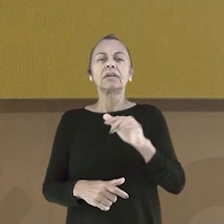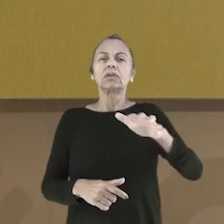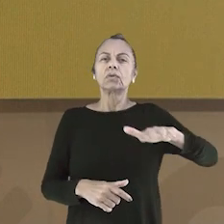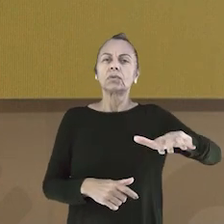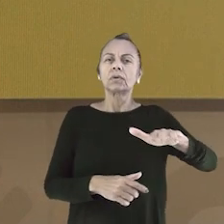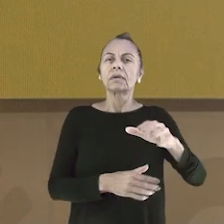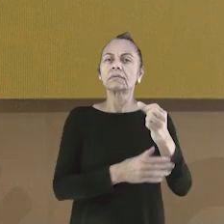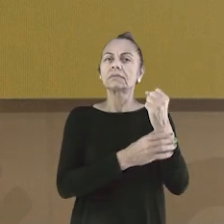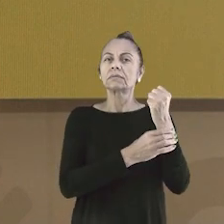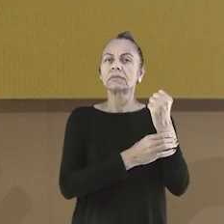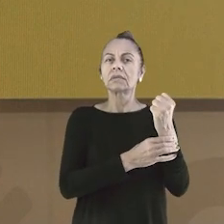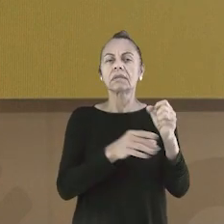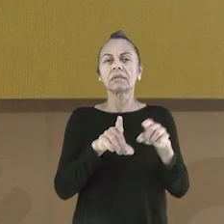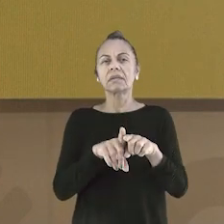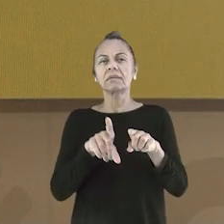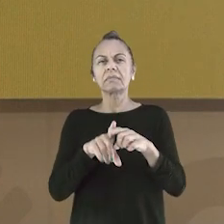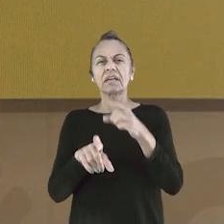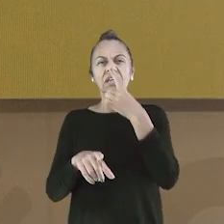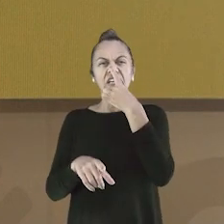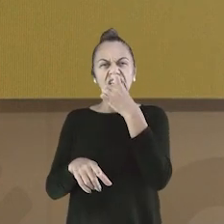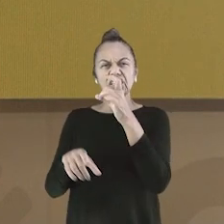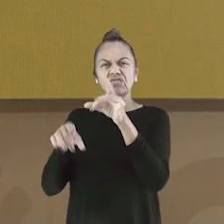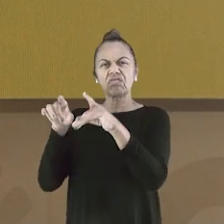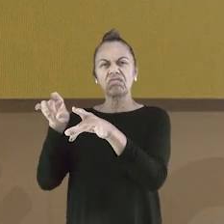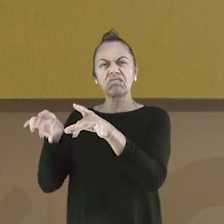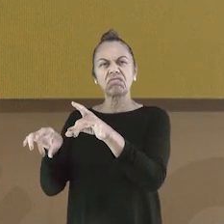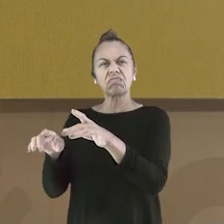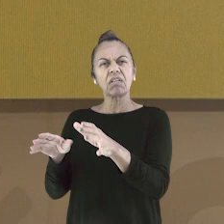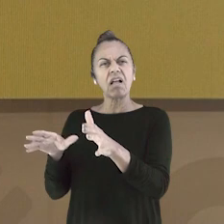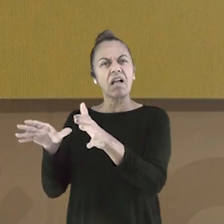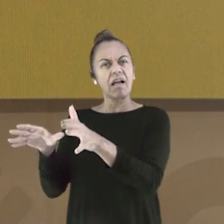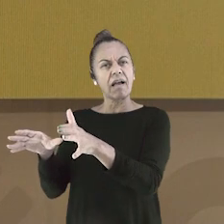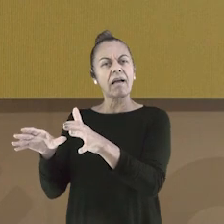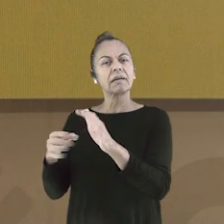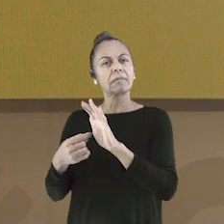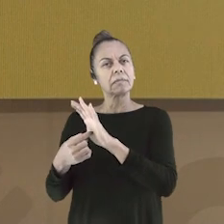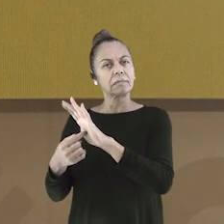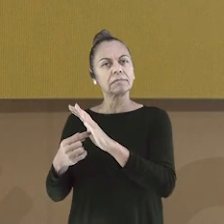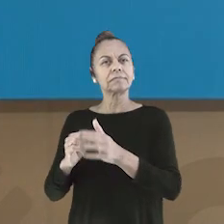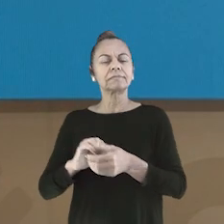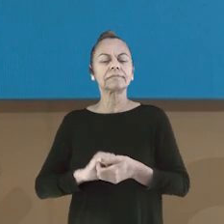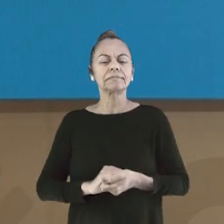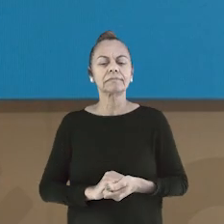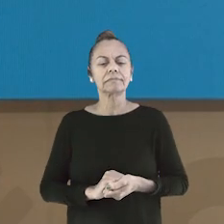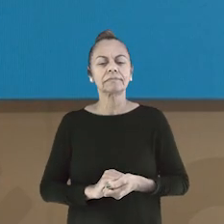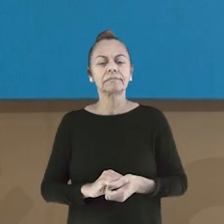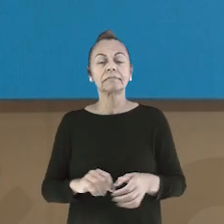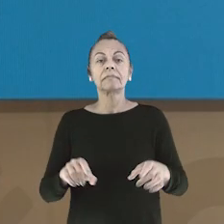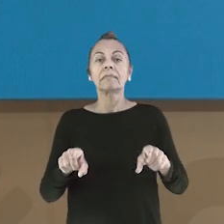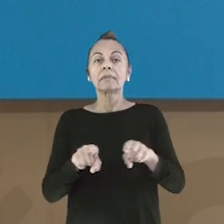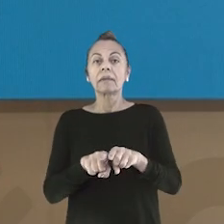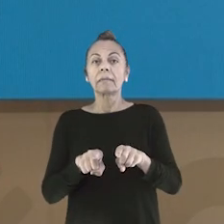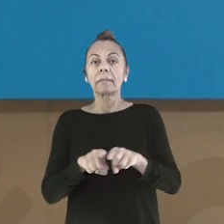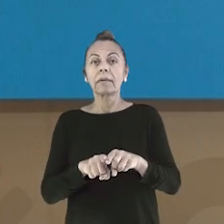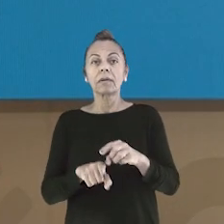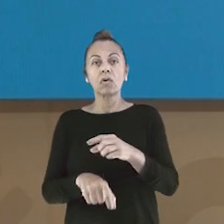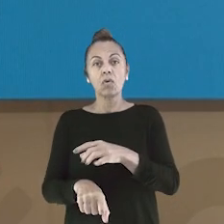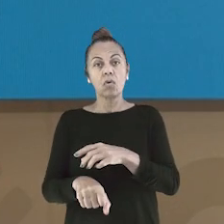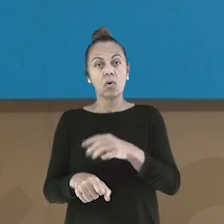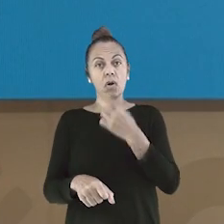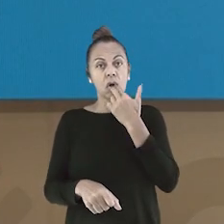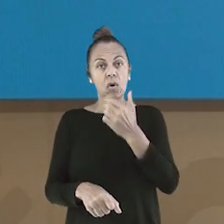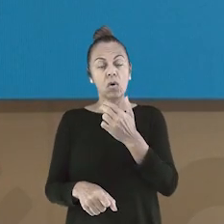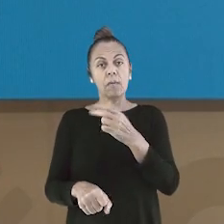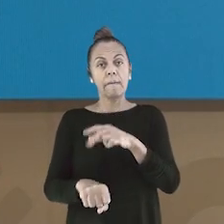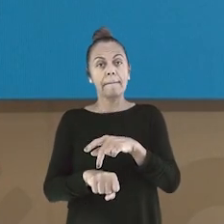localização de bebedouros, zonas de segurança e coletores de resíduos. Já o preto, como